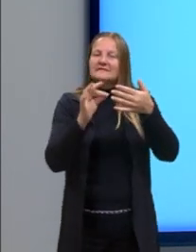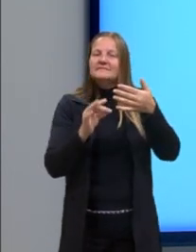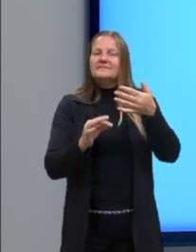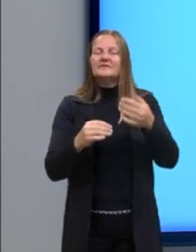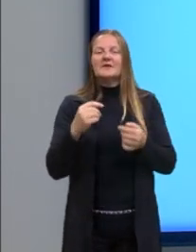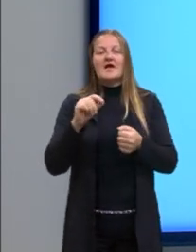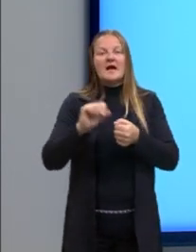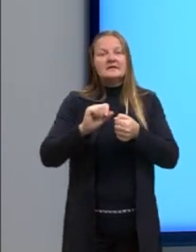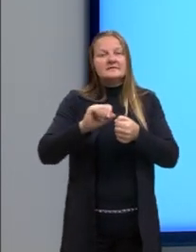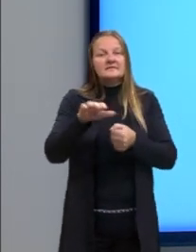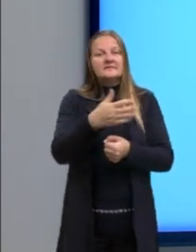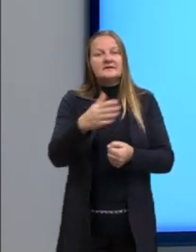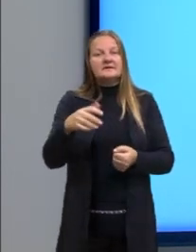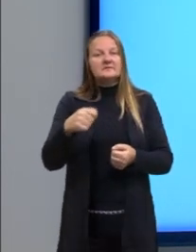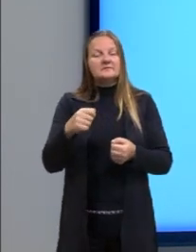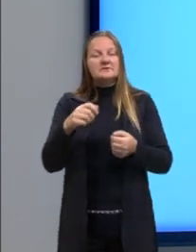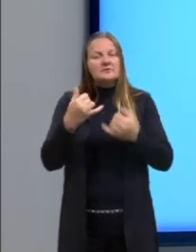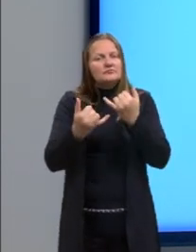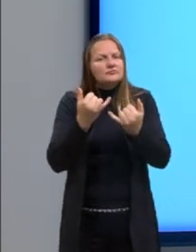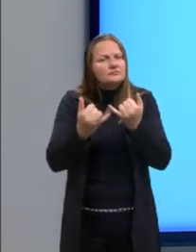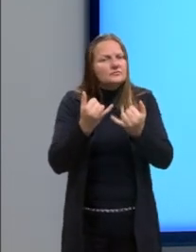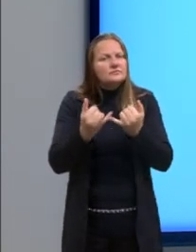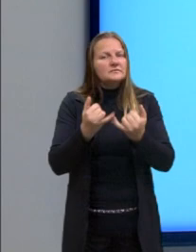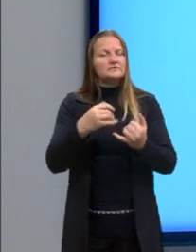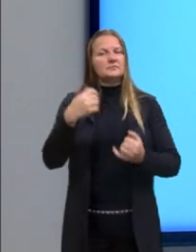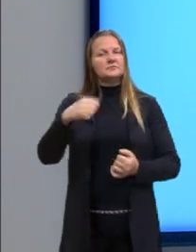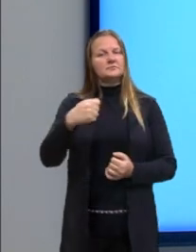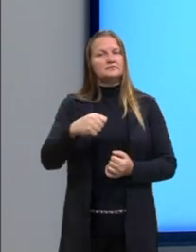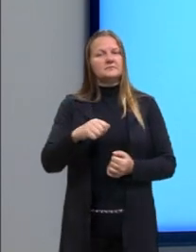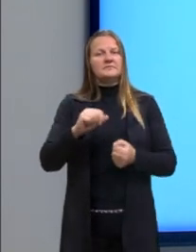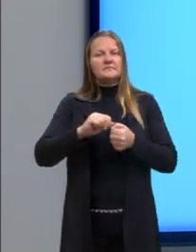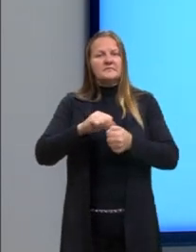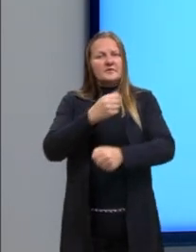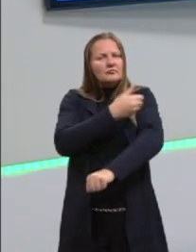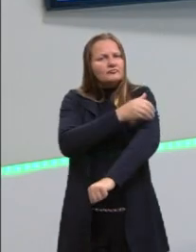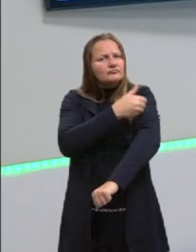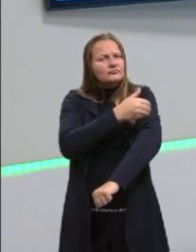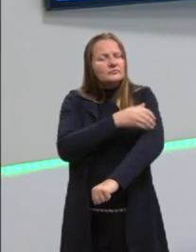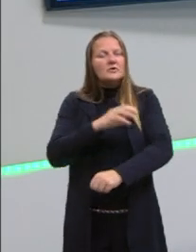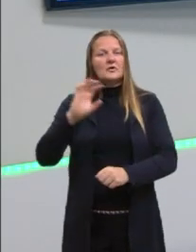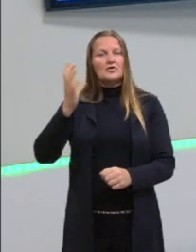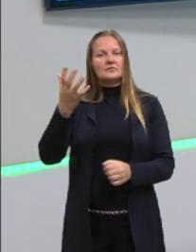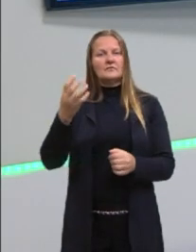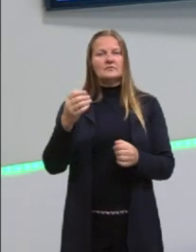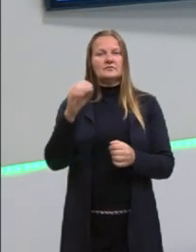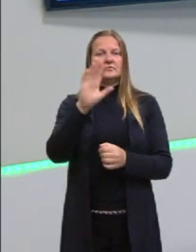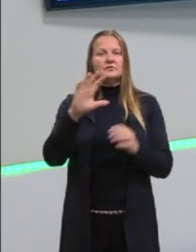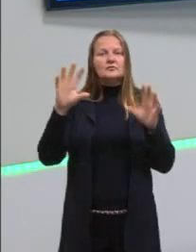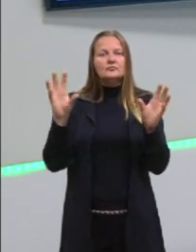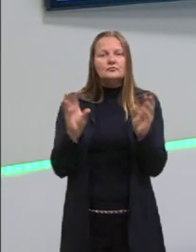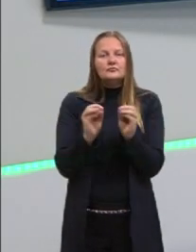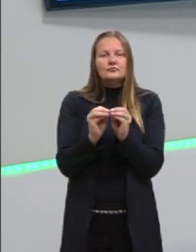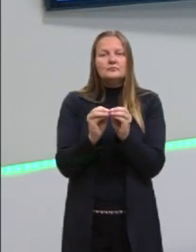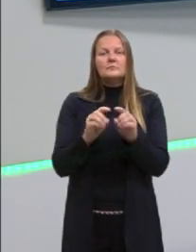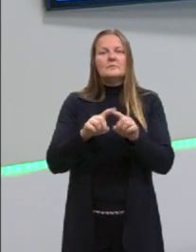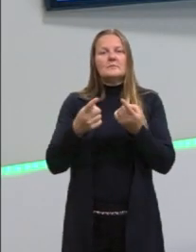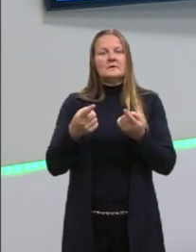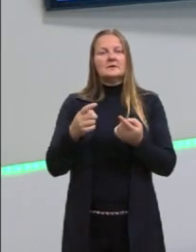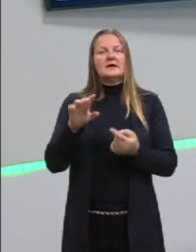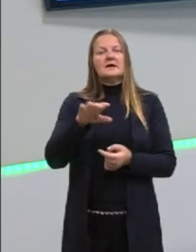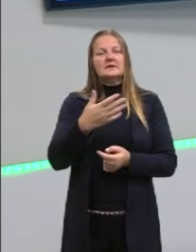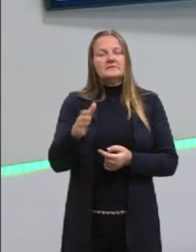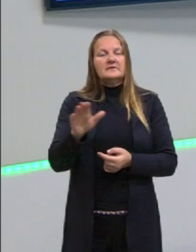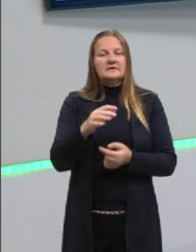determinada situação ou exercício, né? Pode ser resolvida ali a equação reduzida, mas nas